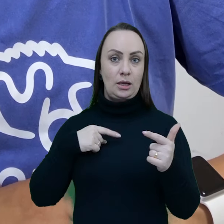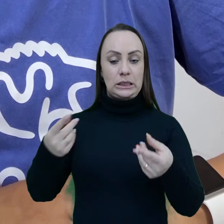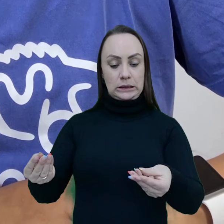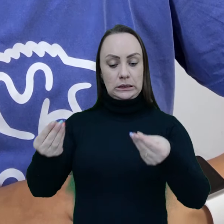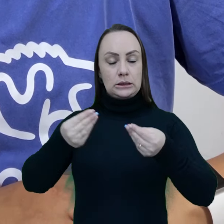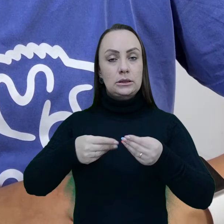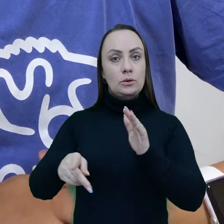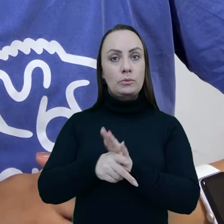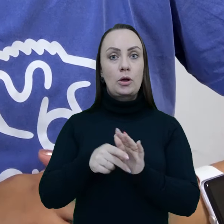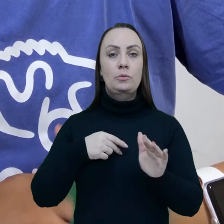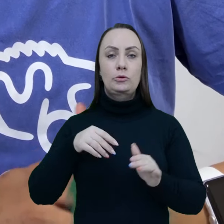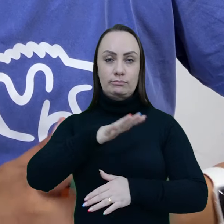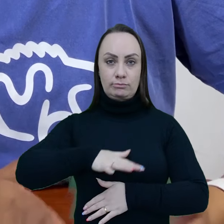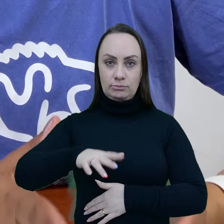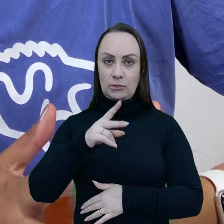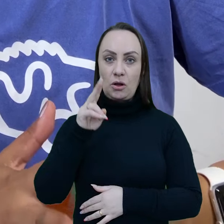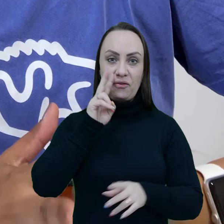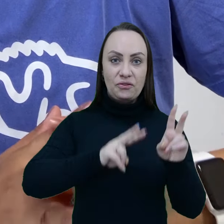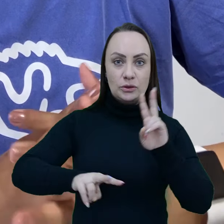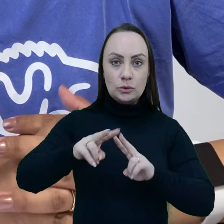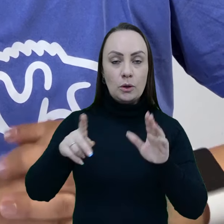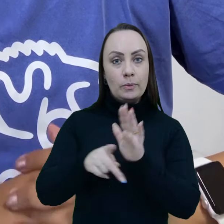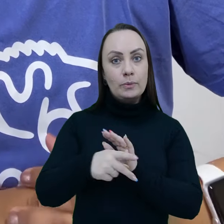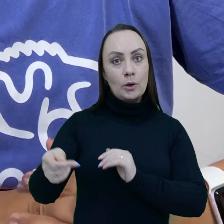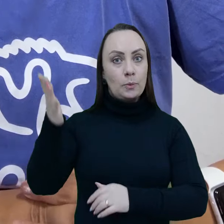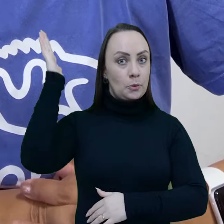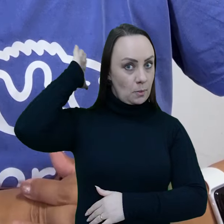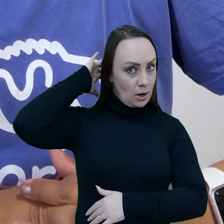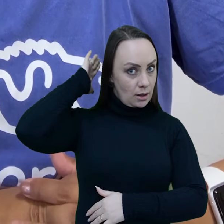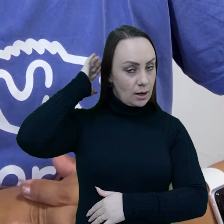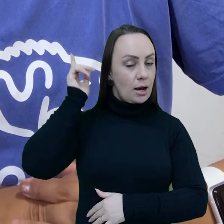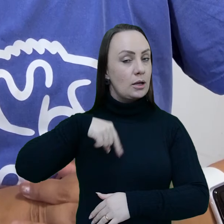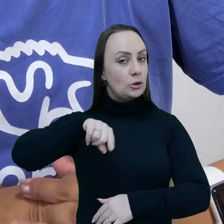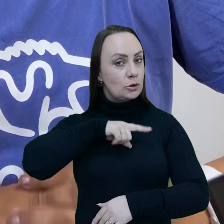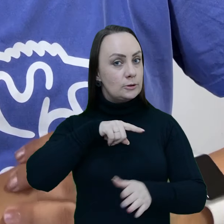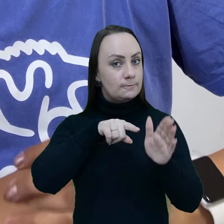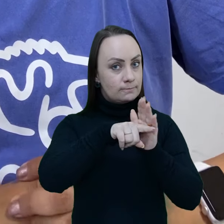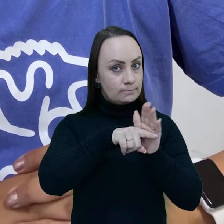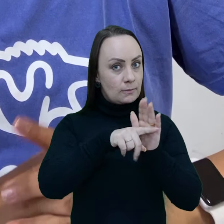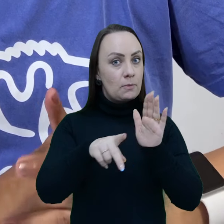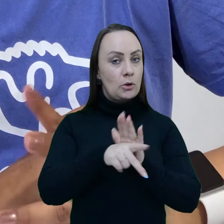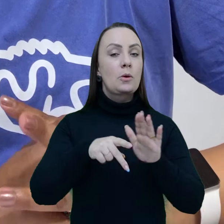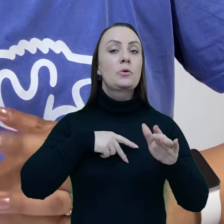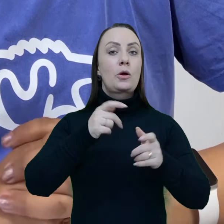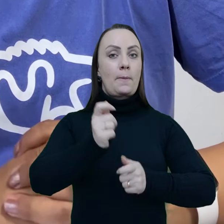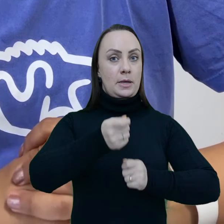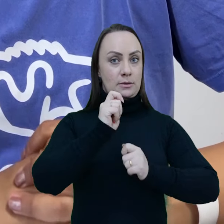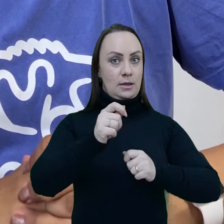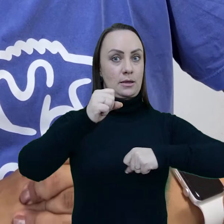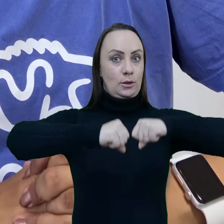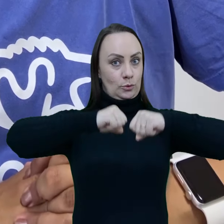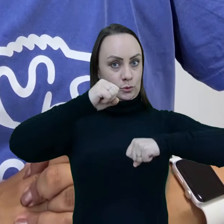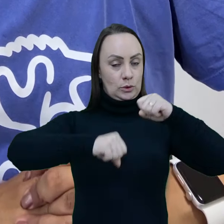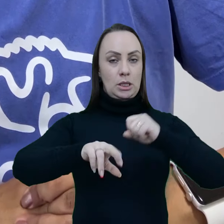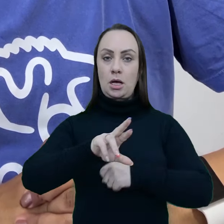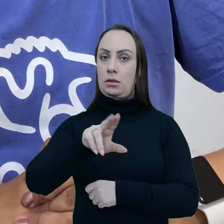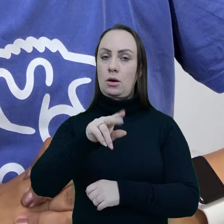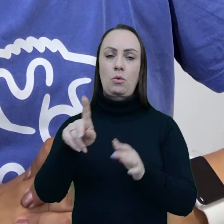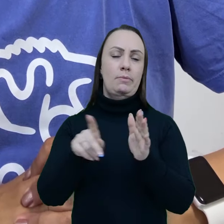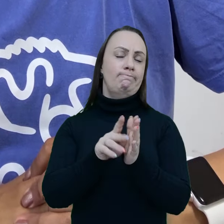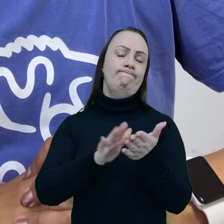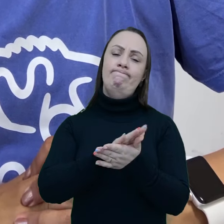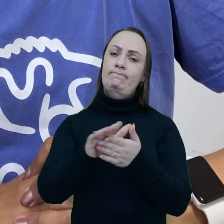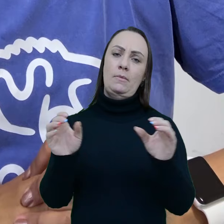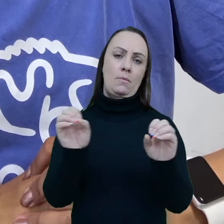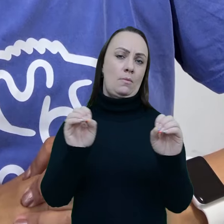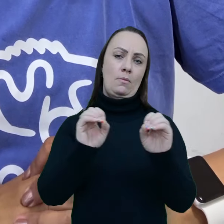e pouco resilientes. Trazendo um pouquinho essa perspectiva para o Pará, as nossas pescarias de arrasto, que são especialmente as pescarias industriais, eu diria